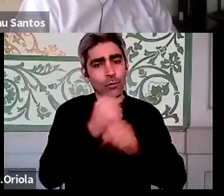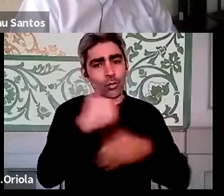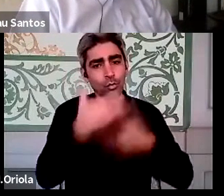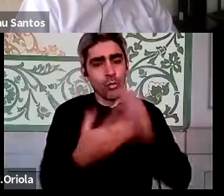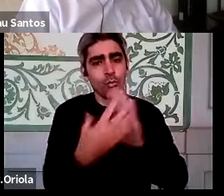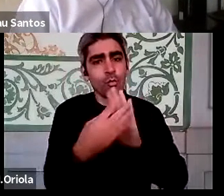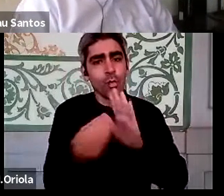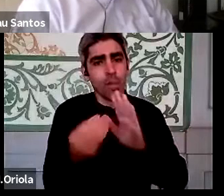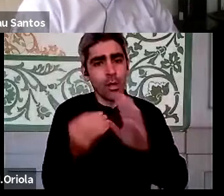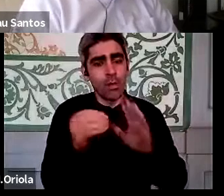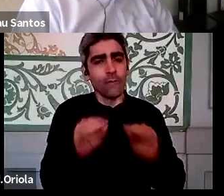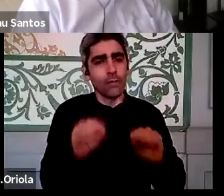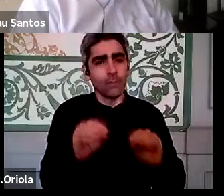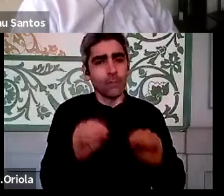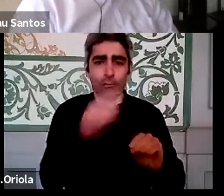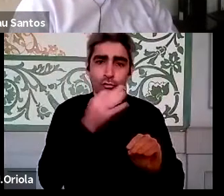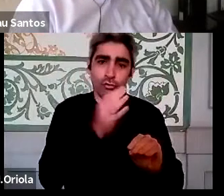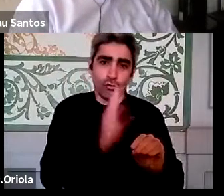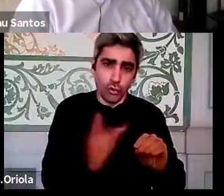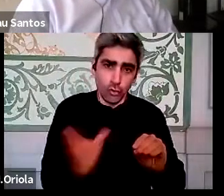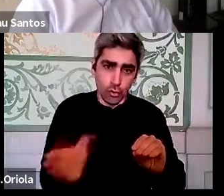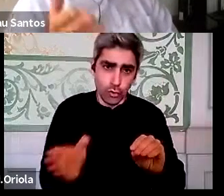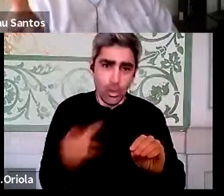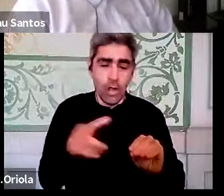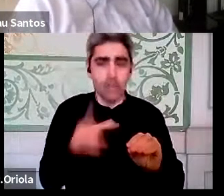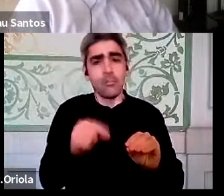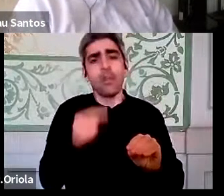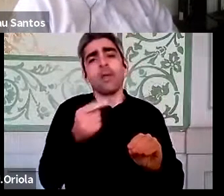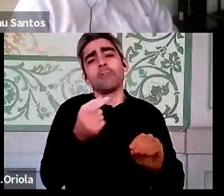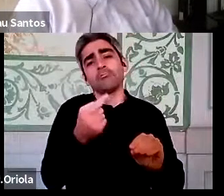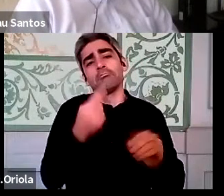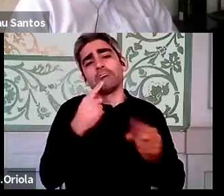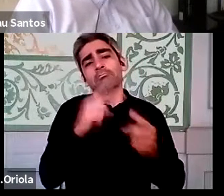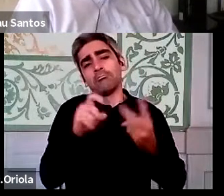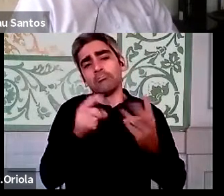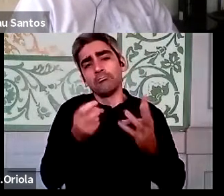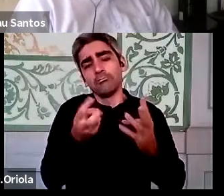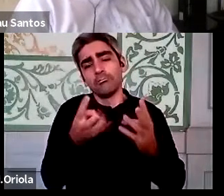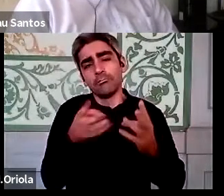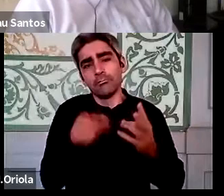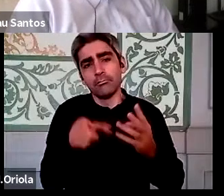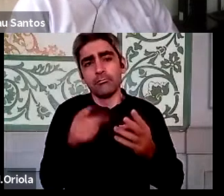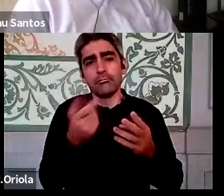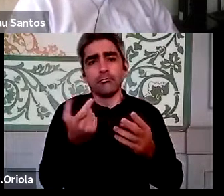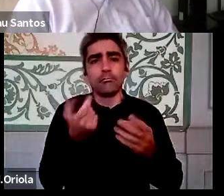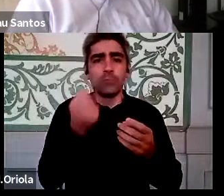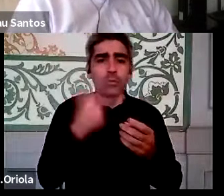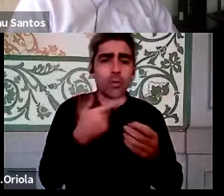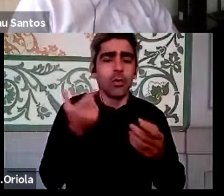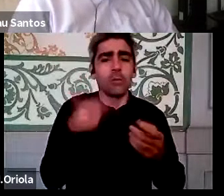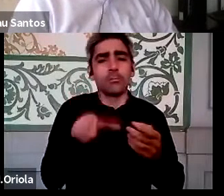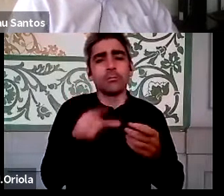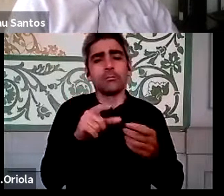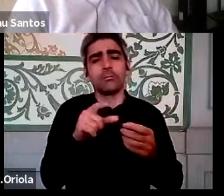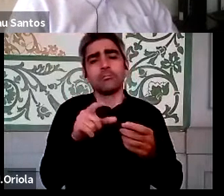já se falou dele, mas, enfim, foram levantados aqui a história também desta questão